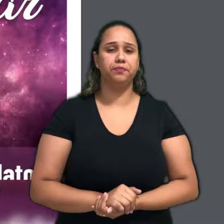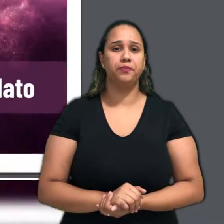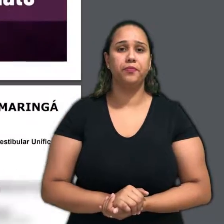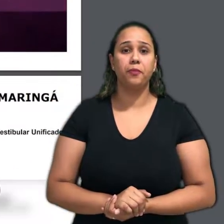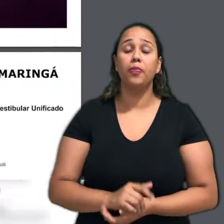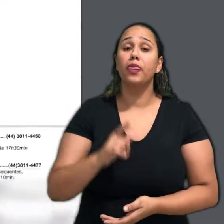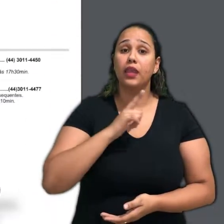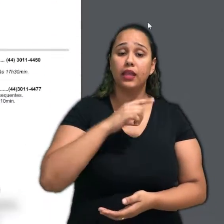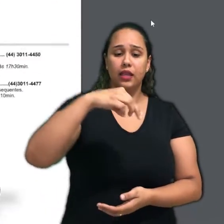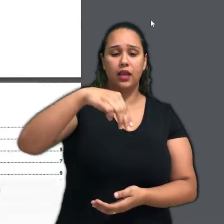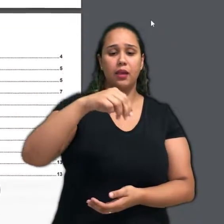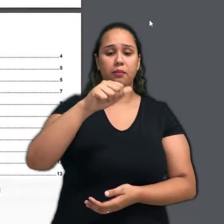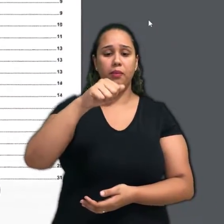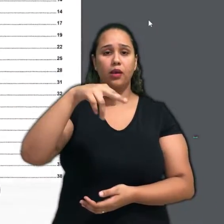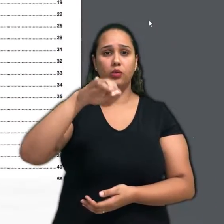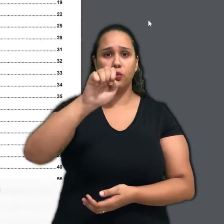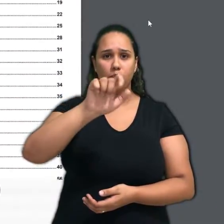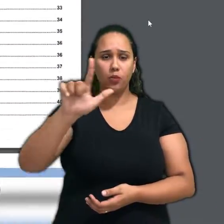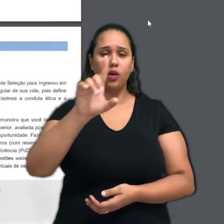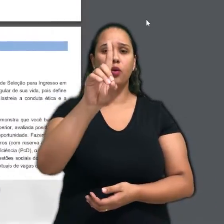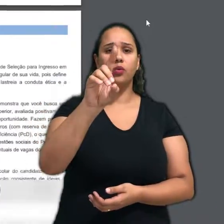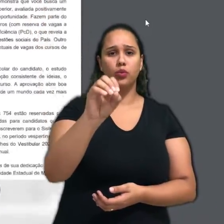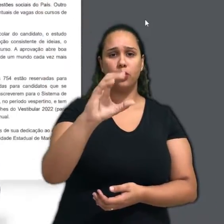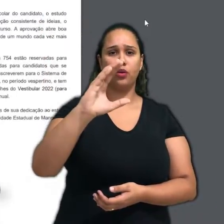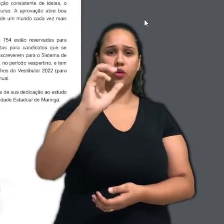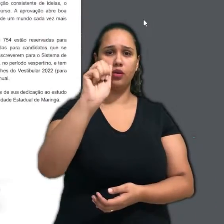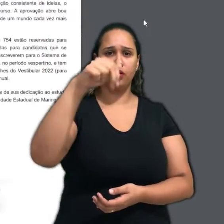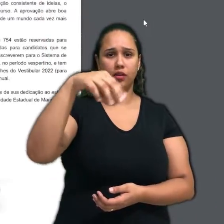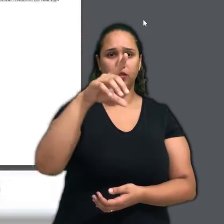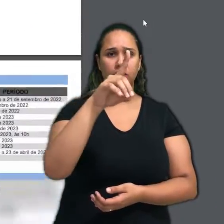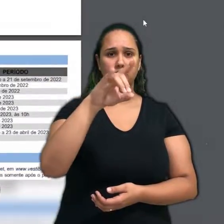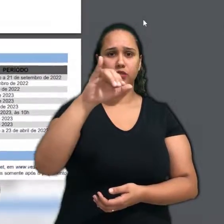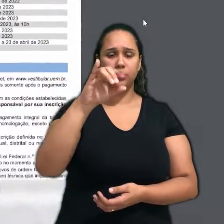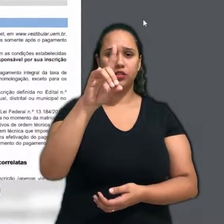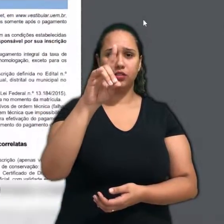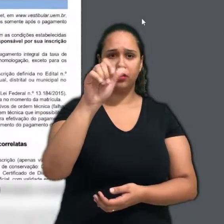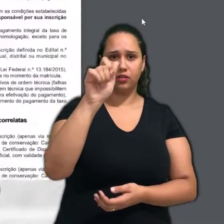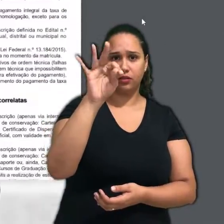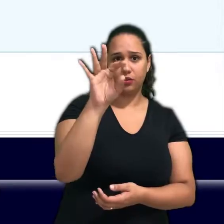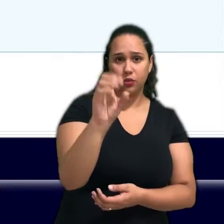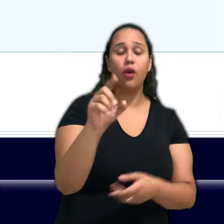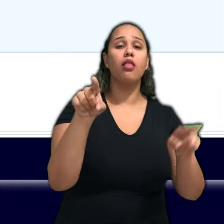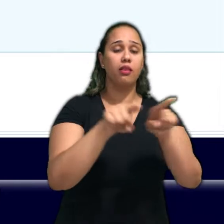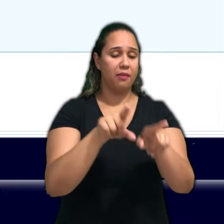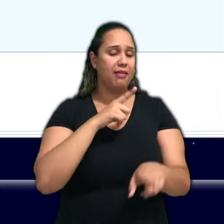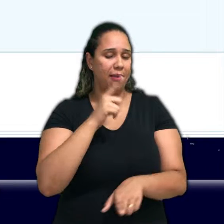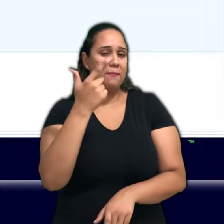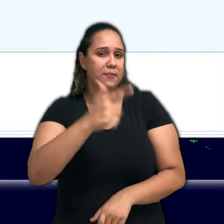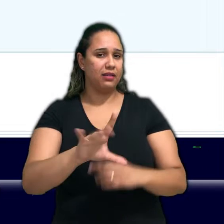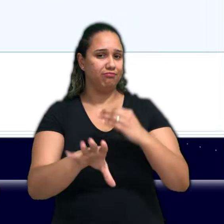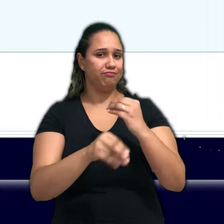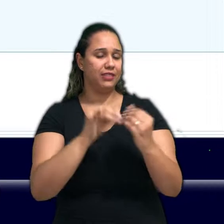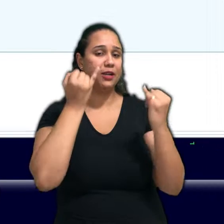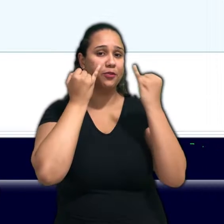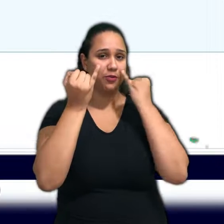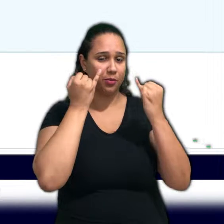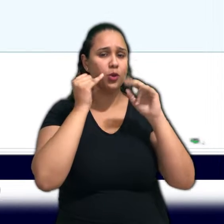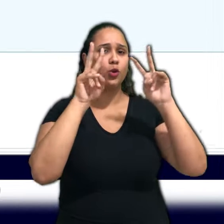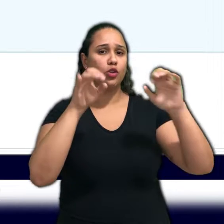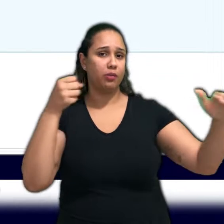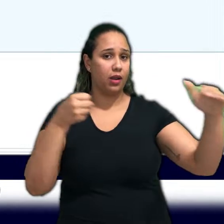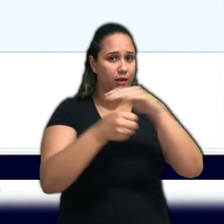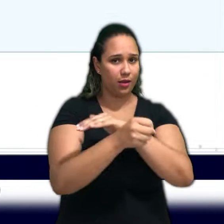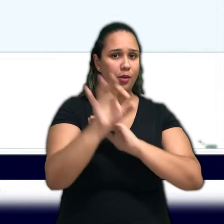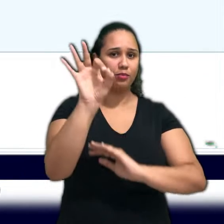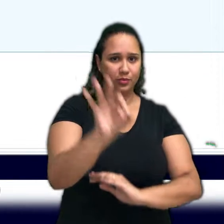disponível no site da CVU, você encontra mais informações sobre as cotas. Dando seguimento à inscrição, com a declaração